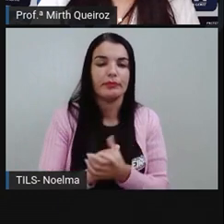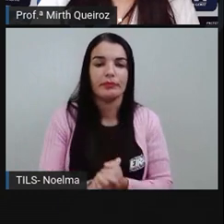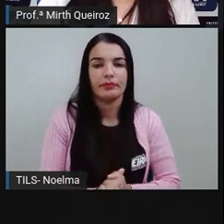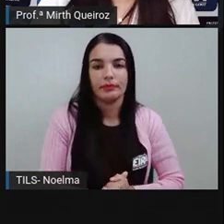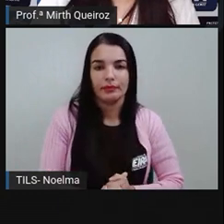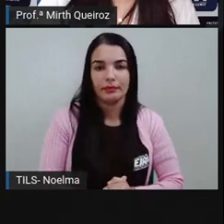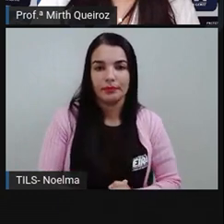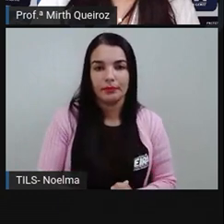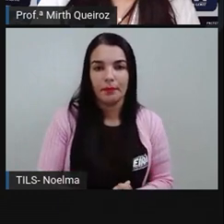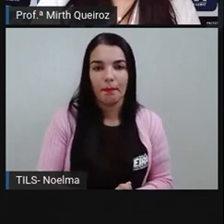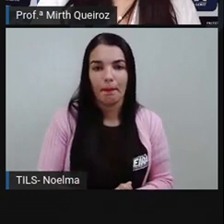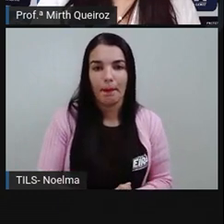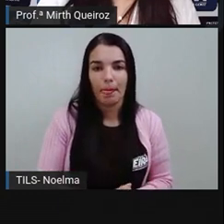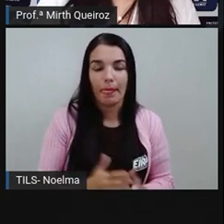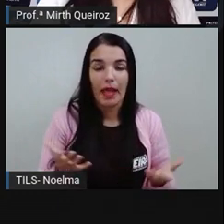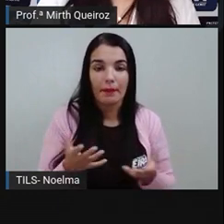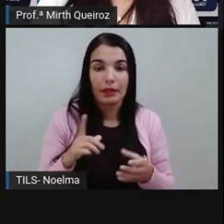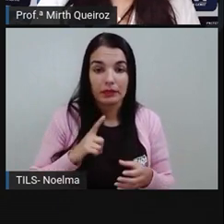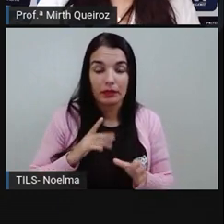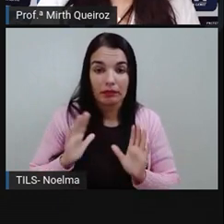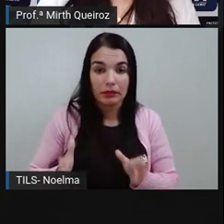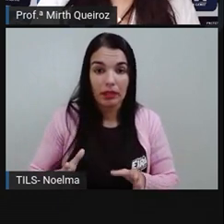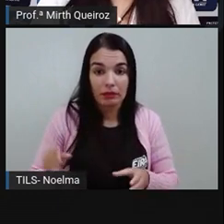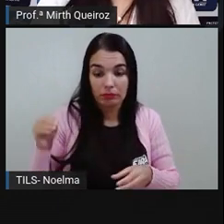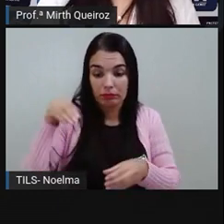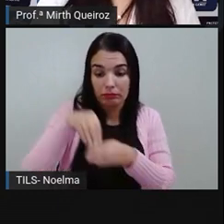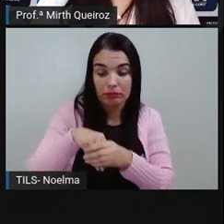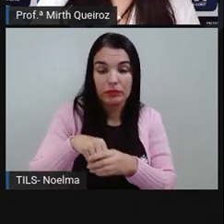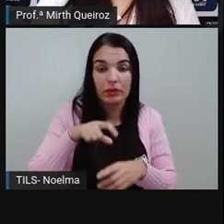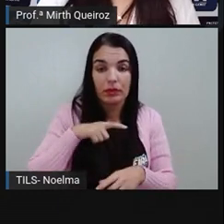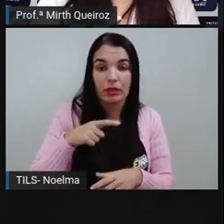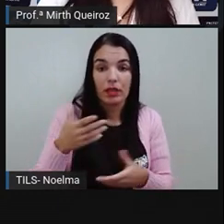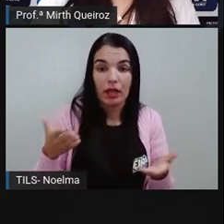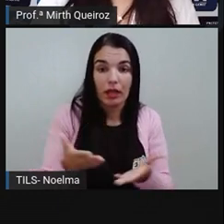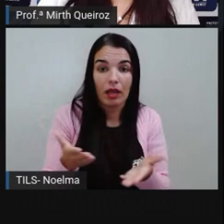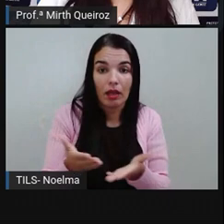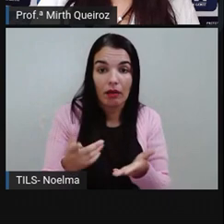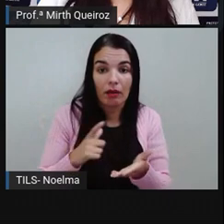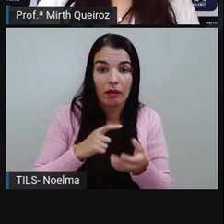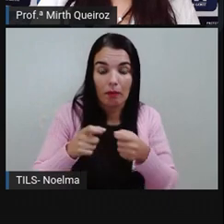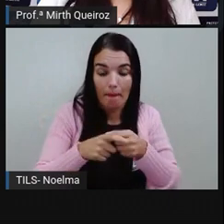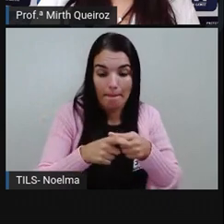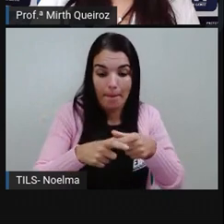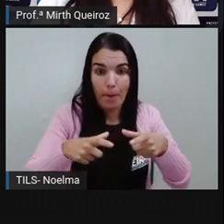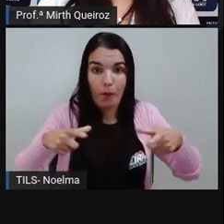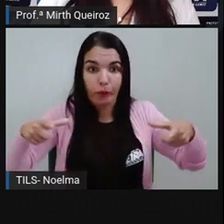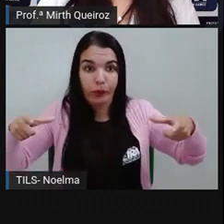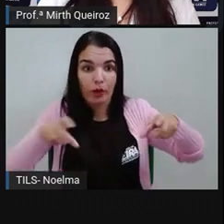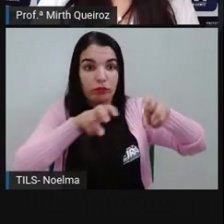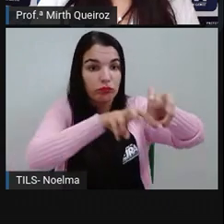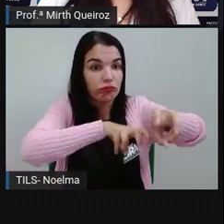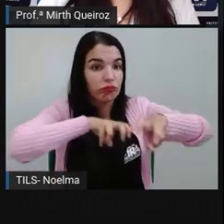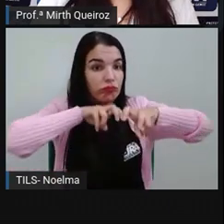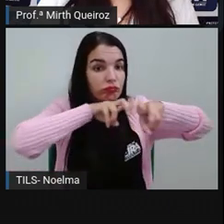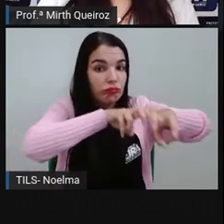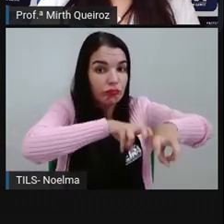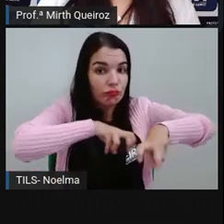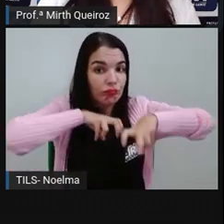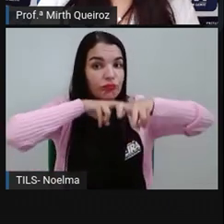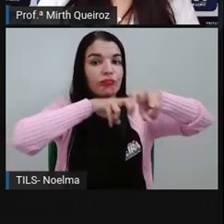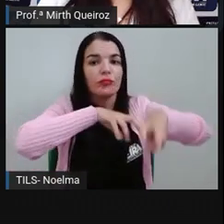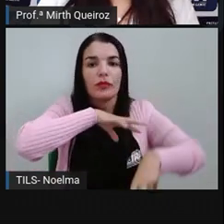Neste caso. Ocupação atual, expansão da fronteira agrícola, pecuária